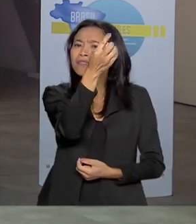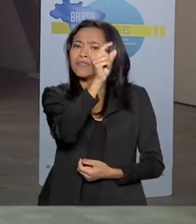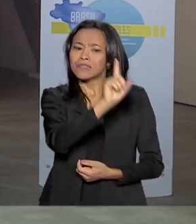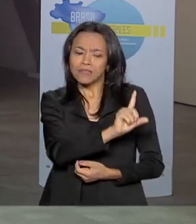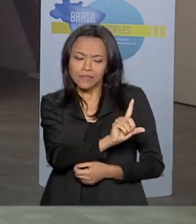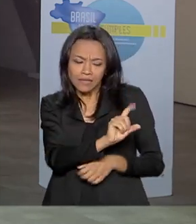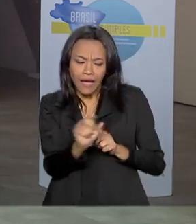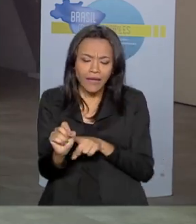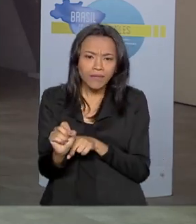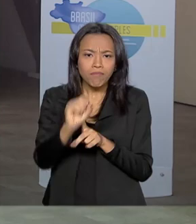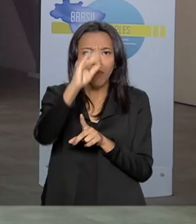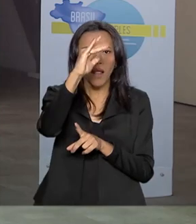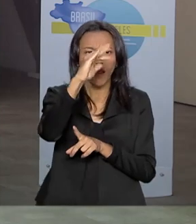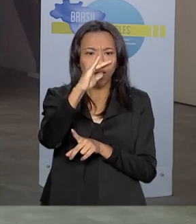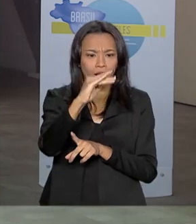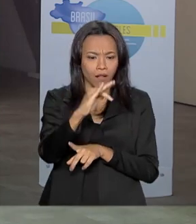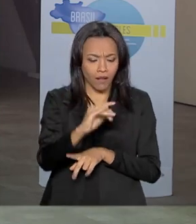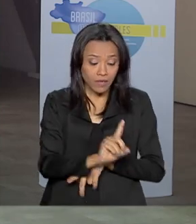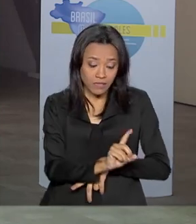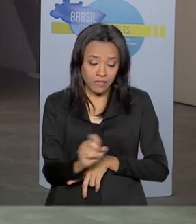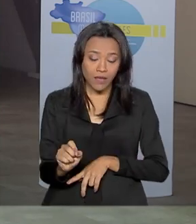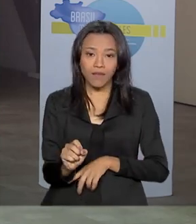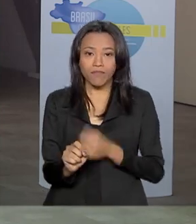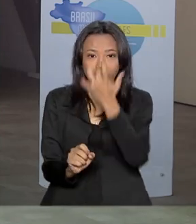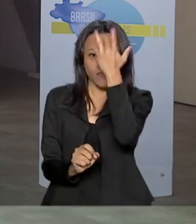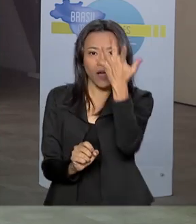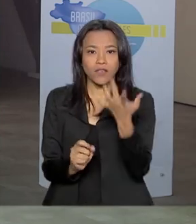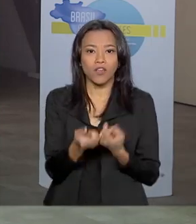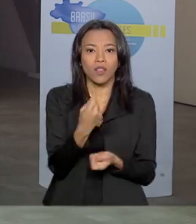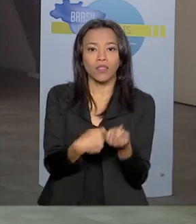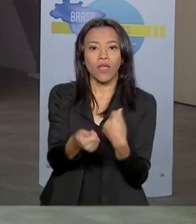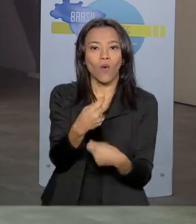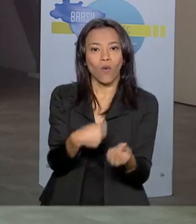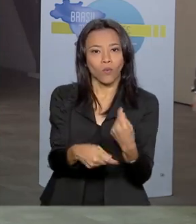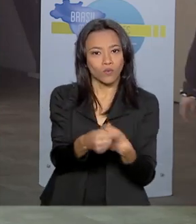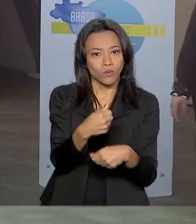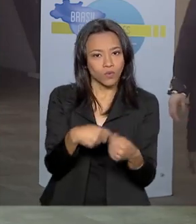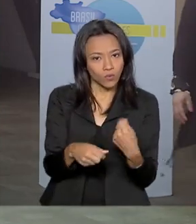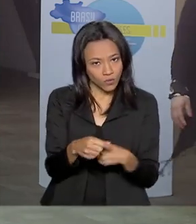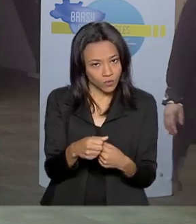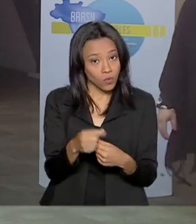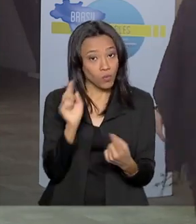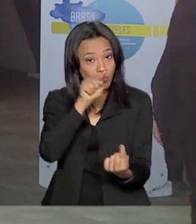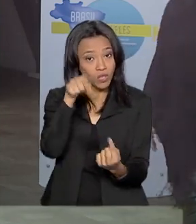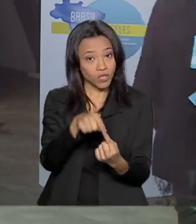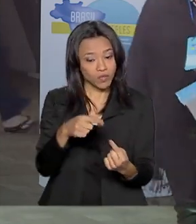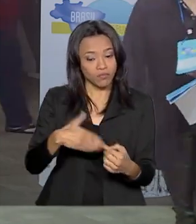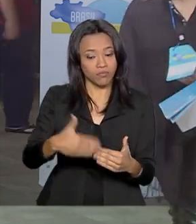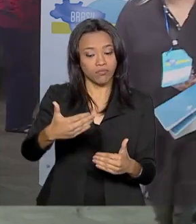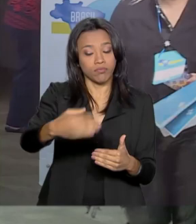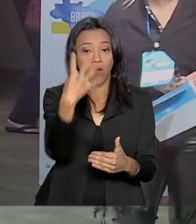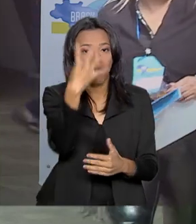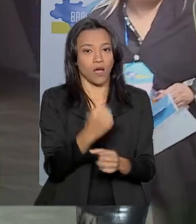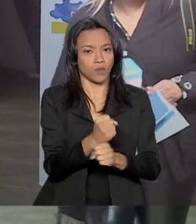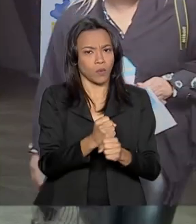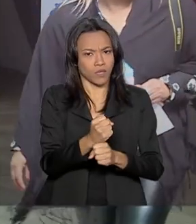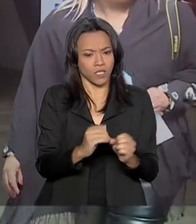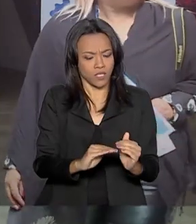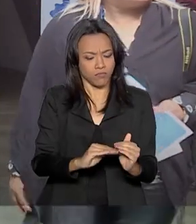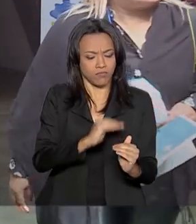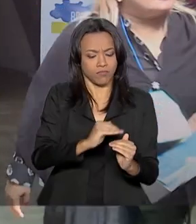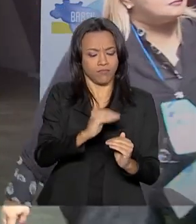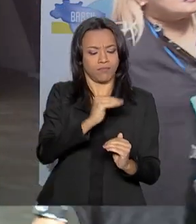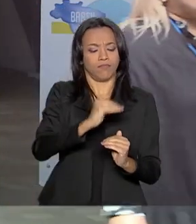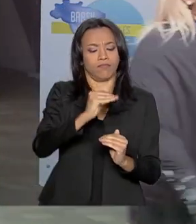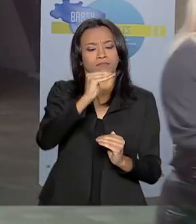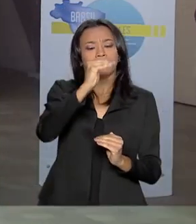os países com maior facilidade para fazer negócios. A intenção nos próximos quatro anos é fazer com que ele suba na tabela e